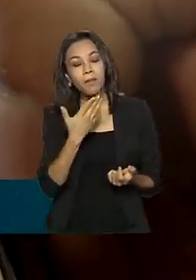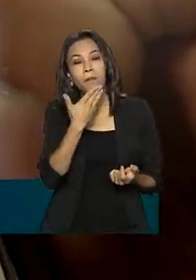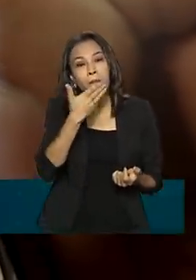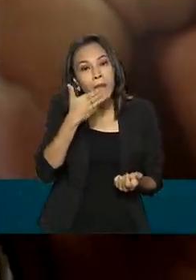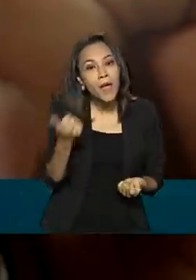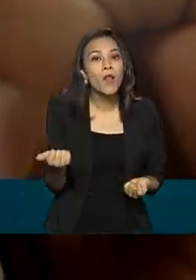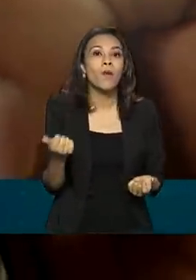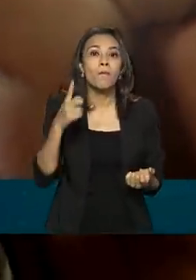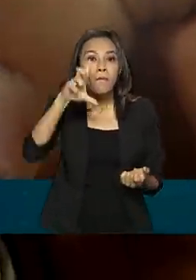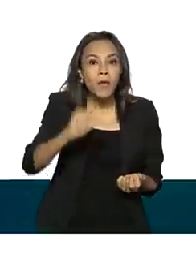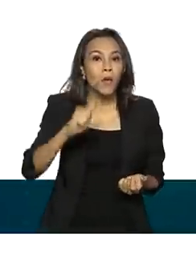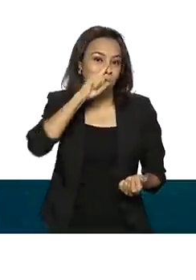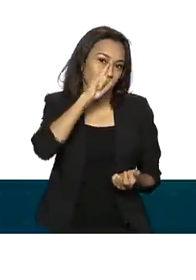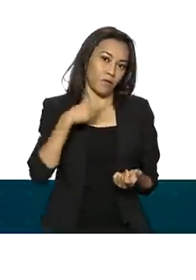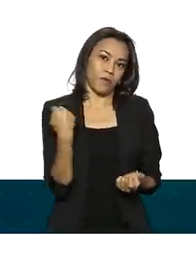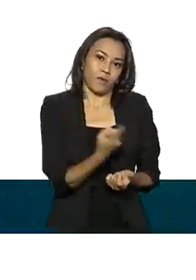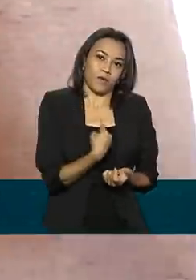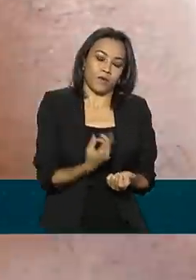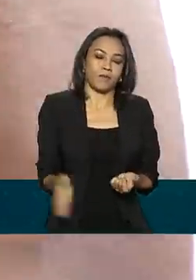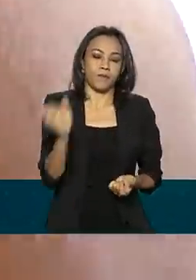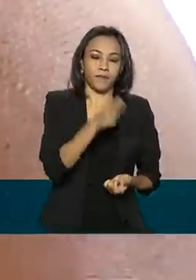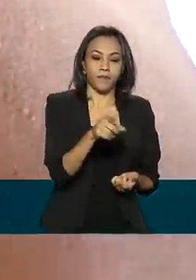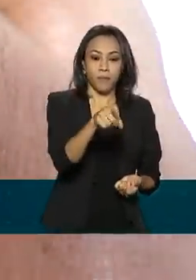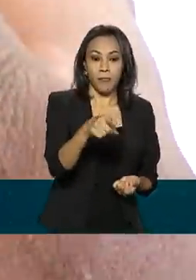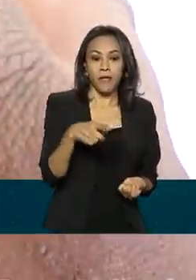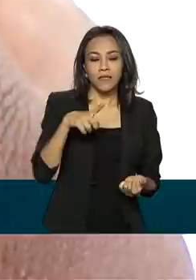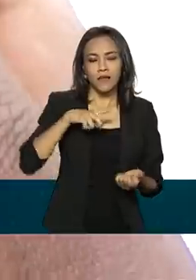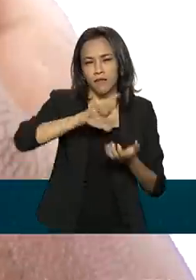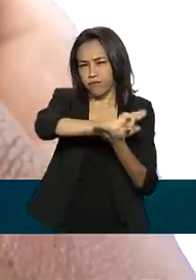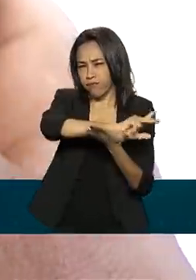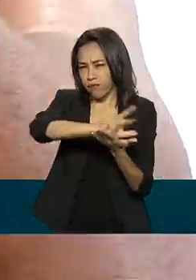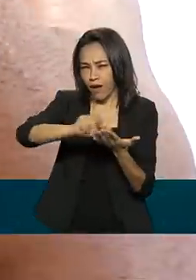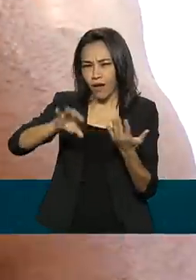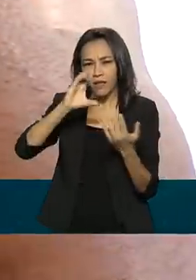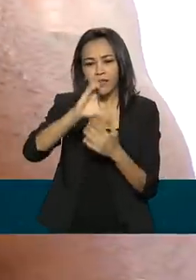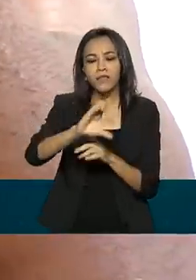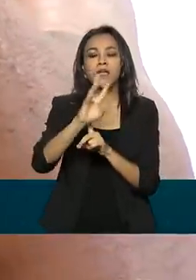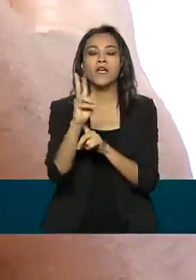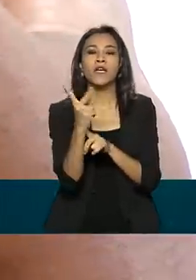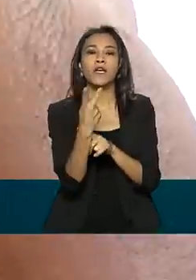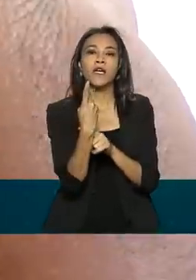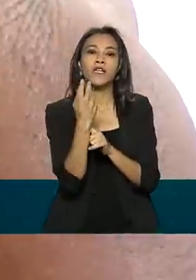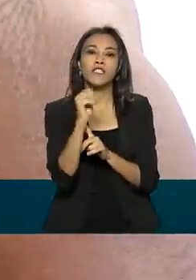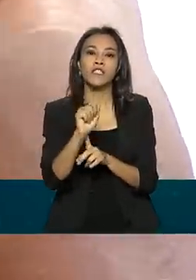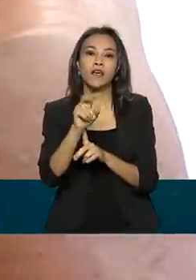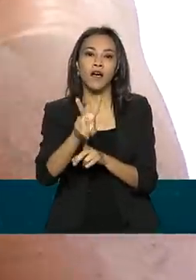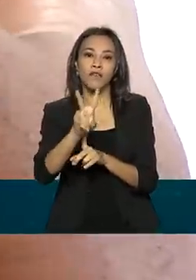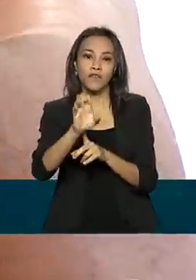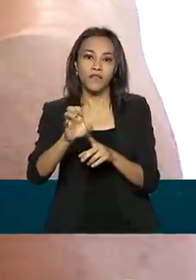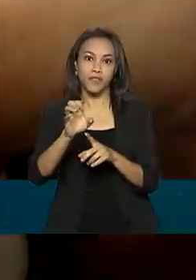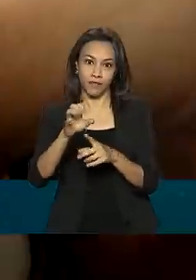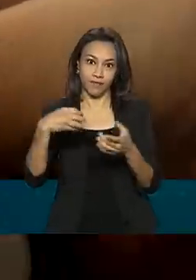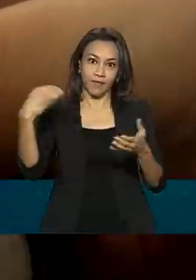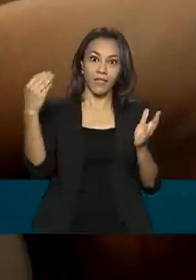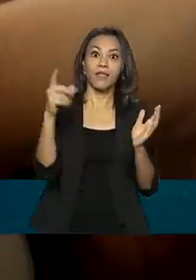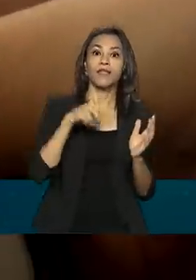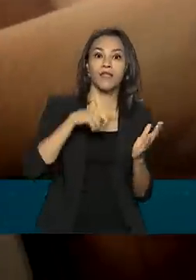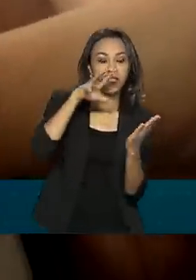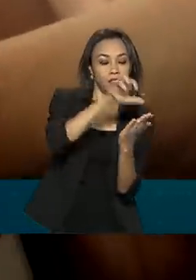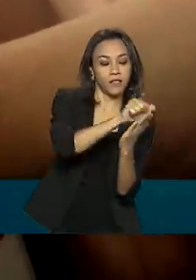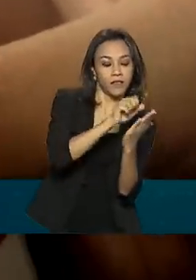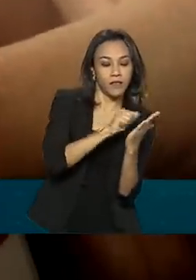348 milhões de chaves cadastradas. Um sistema que vem revolucionando a vida